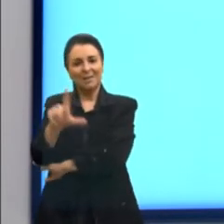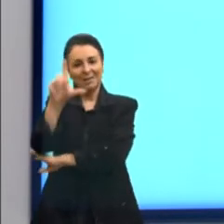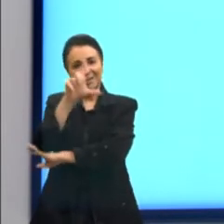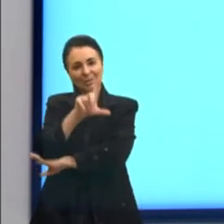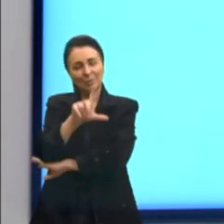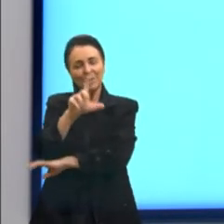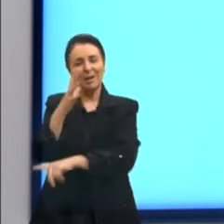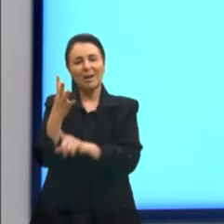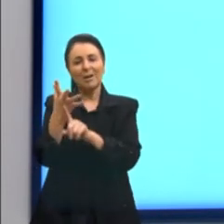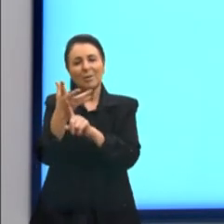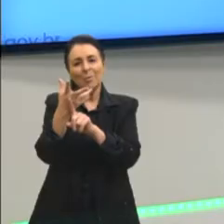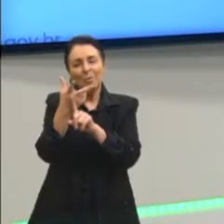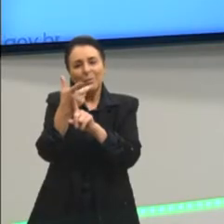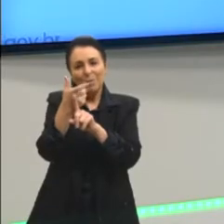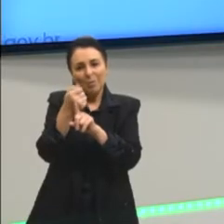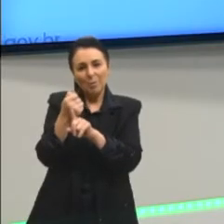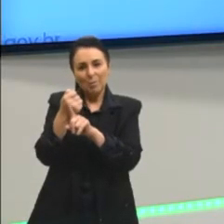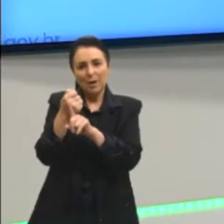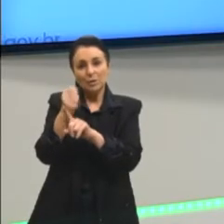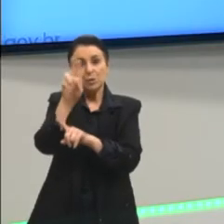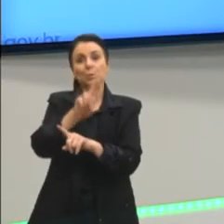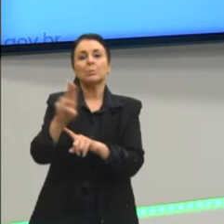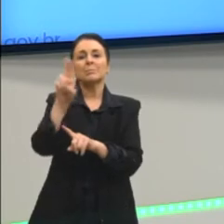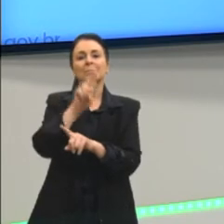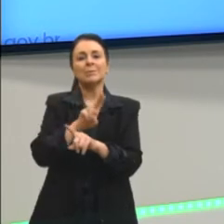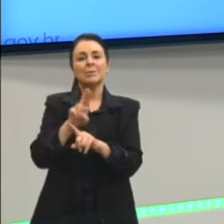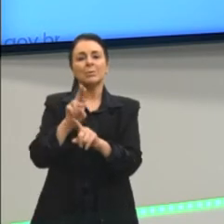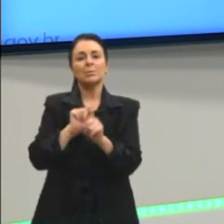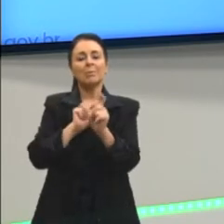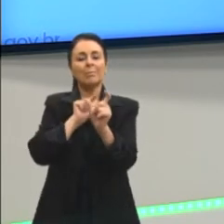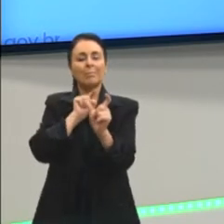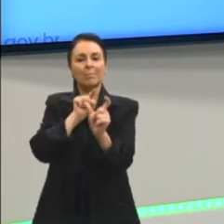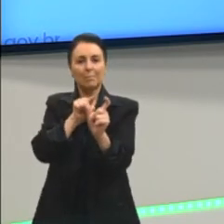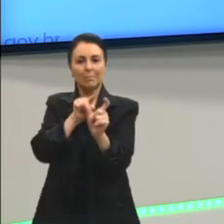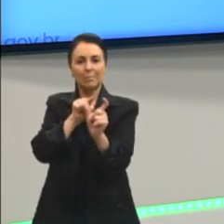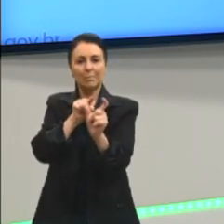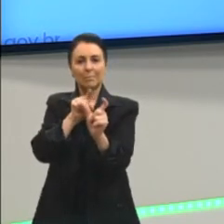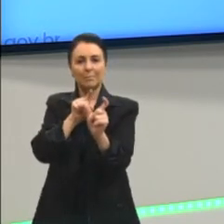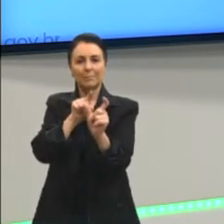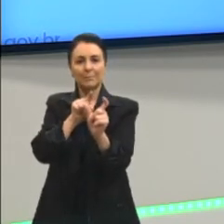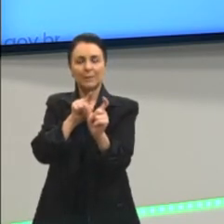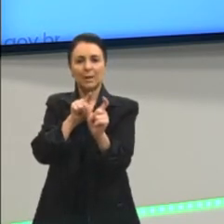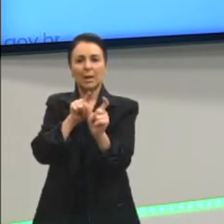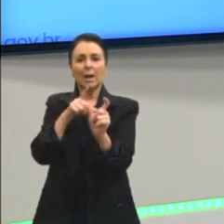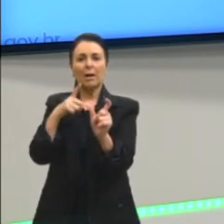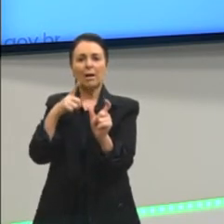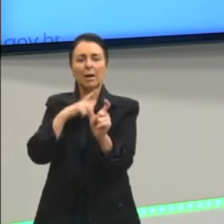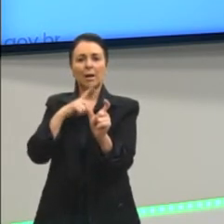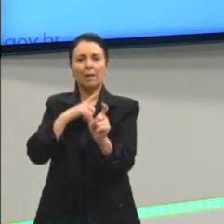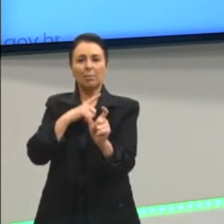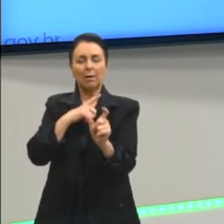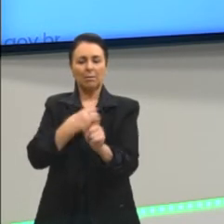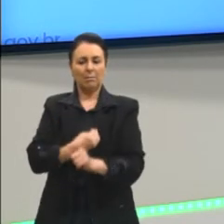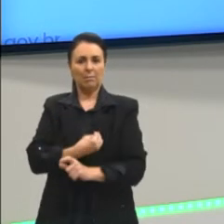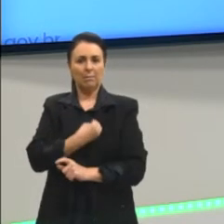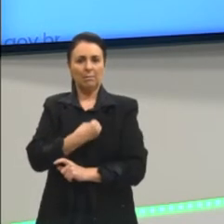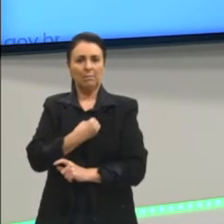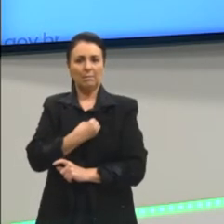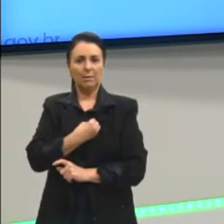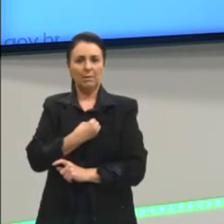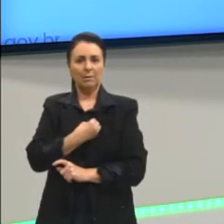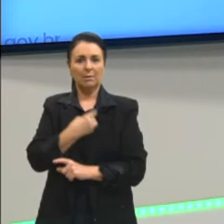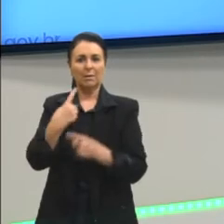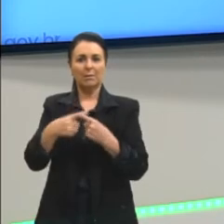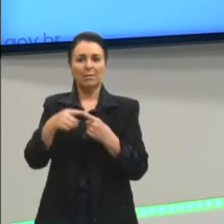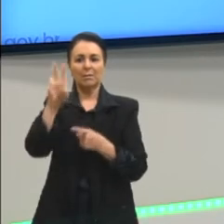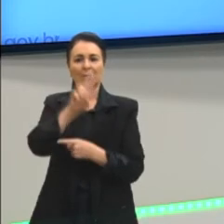essa arte que vai se dar através da palavra. Ela vai existir enquanto realidade, quando ela se usa da